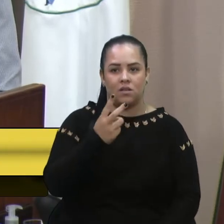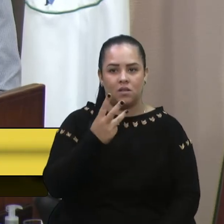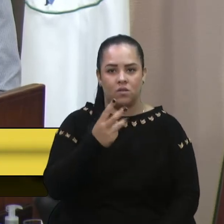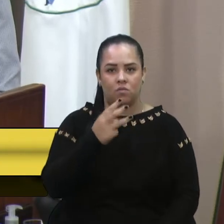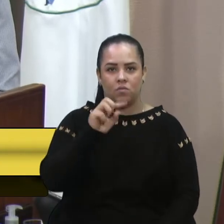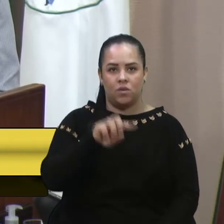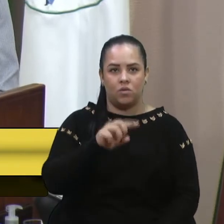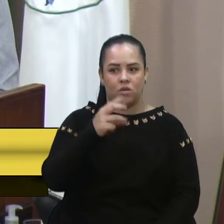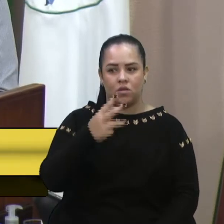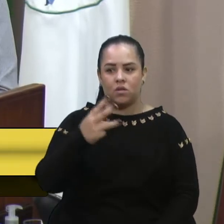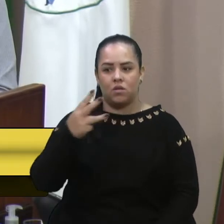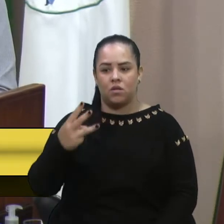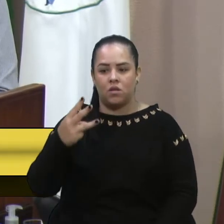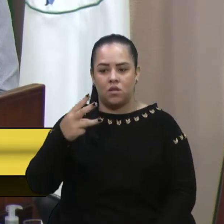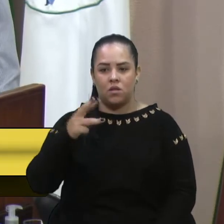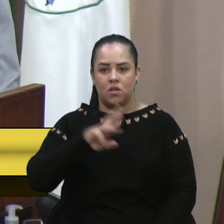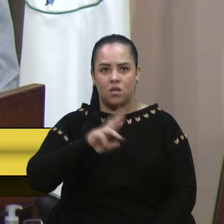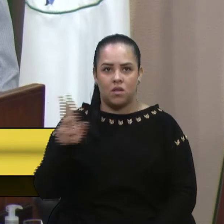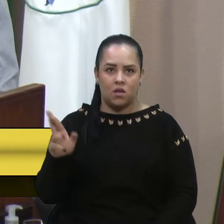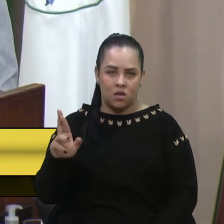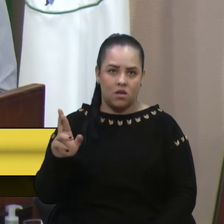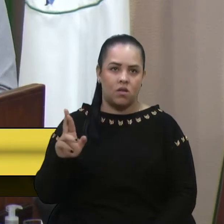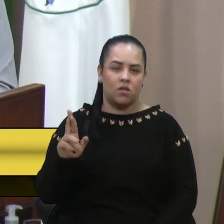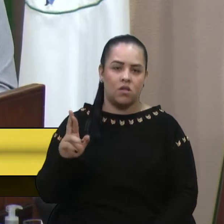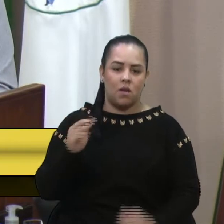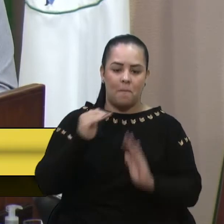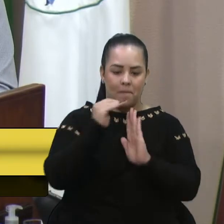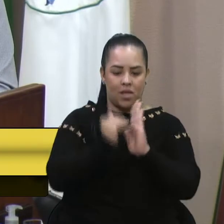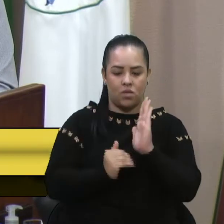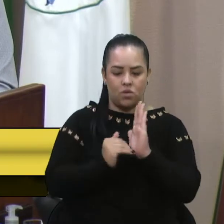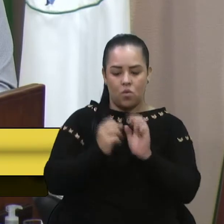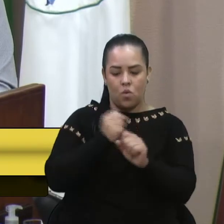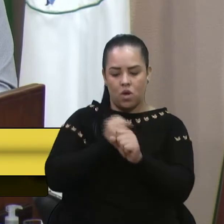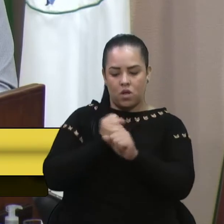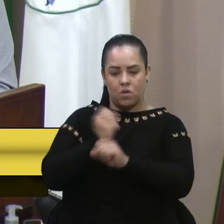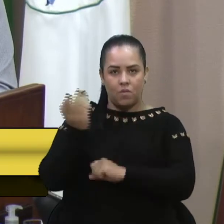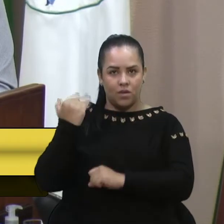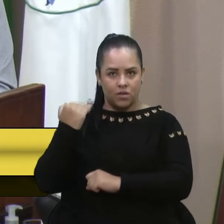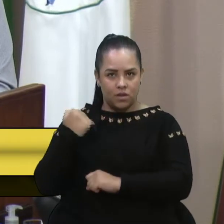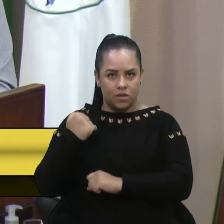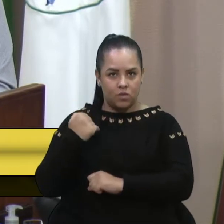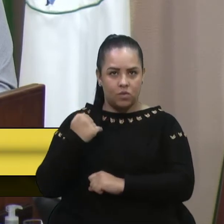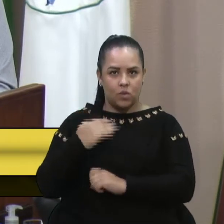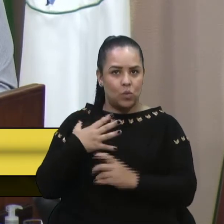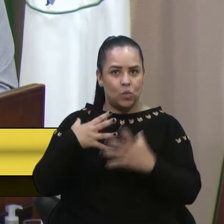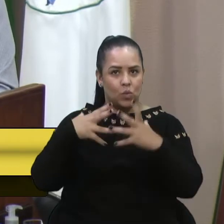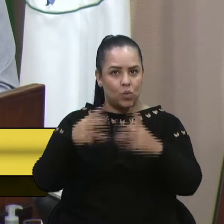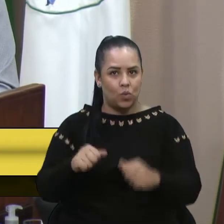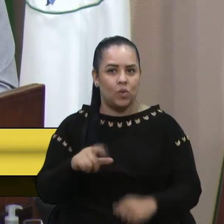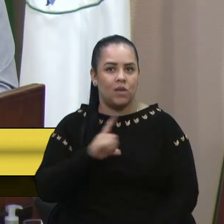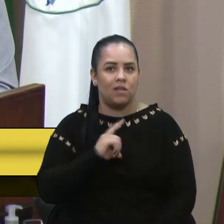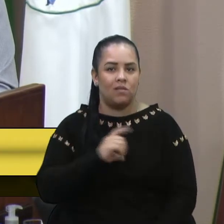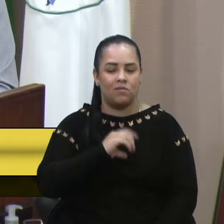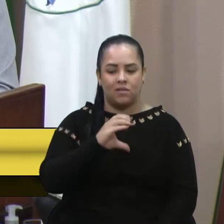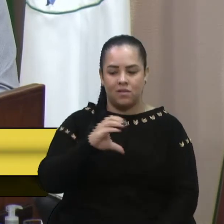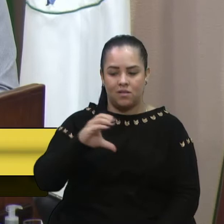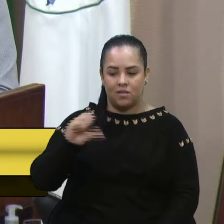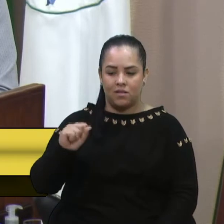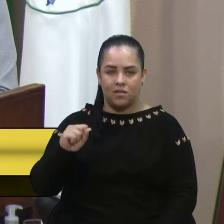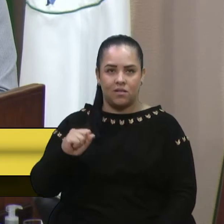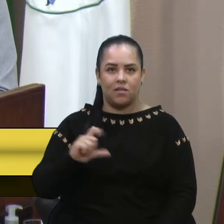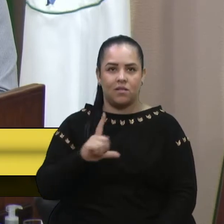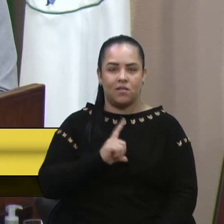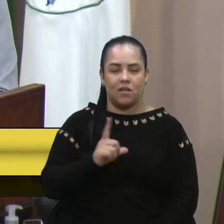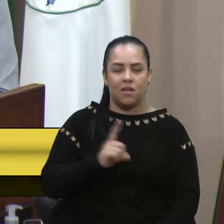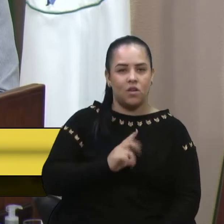gastando a menos do que o ano passado. E isso tudo, com os CCs das autarquias, a gente tem uma